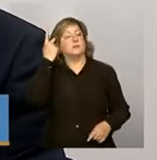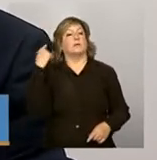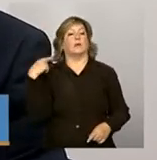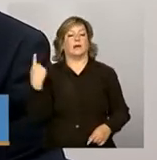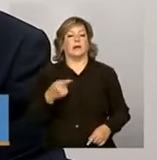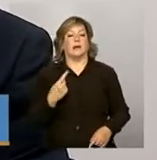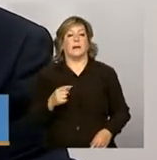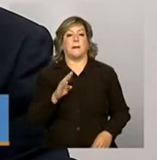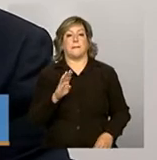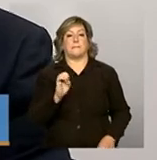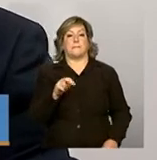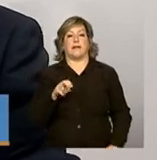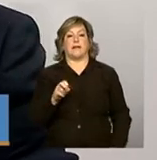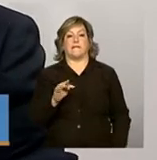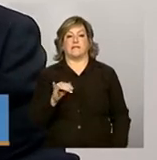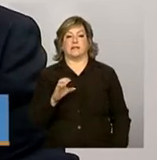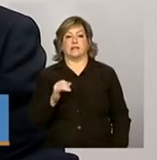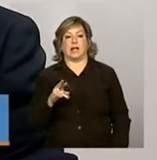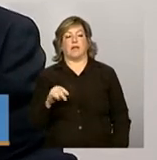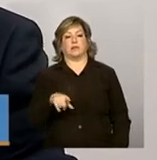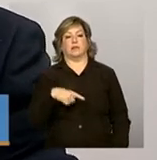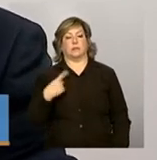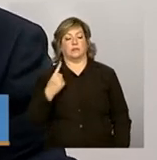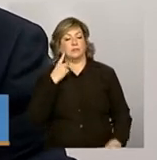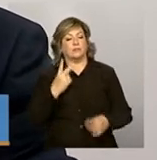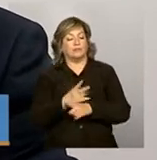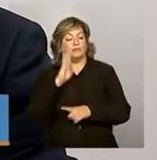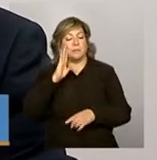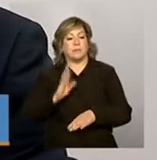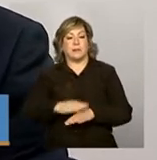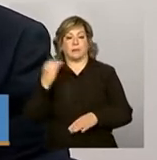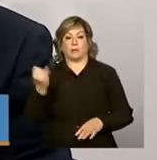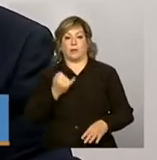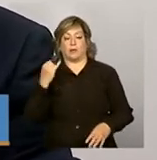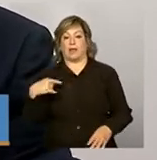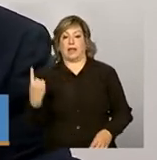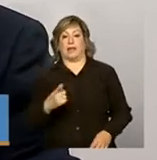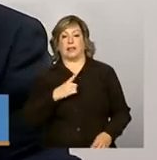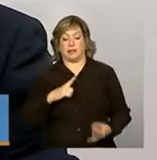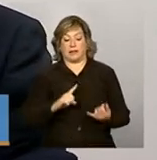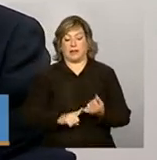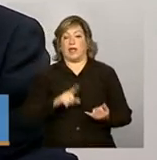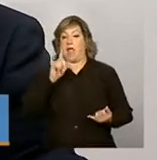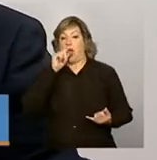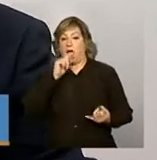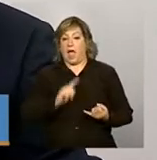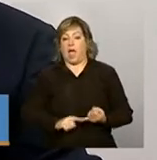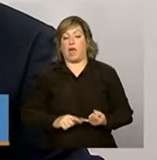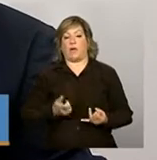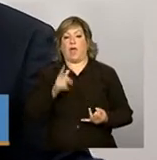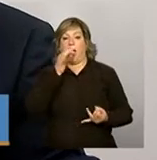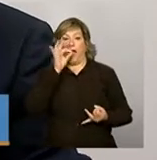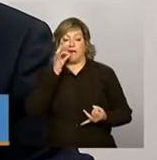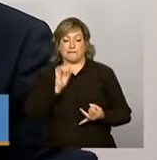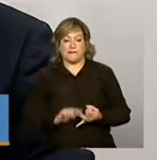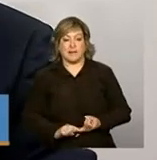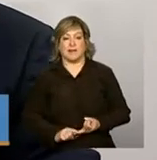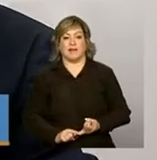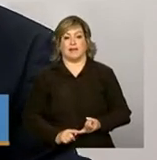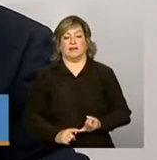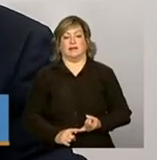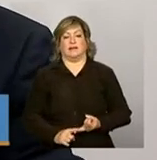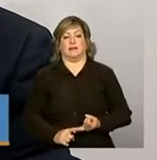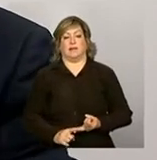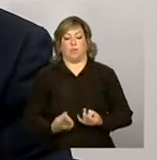municipais, eu diria que é muito mais importante, por exemplo, que eles tenham água, café, um